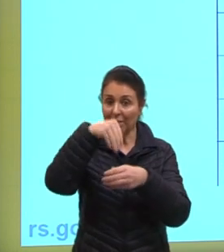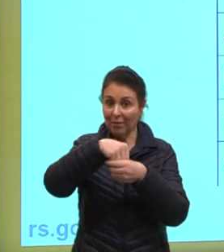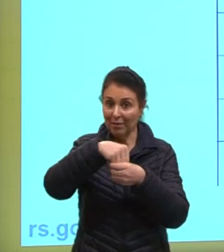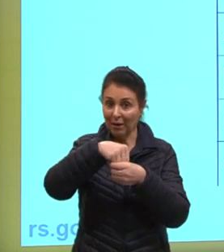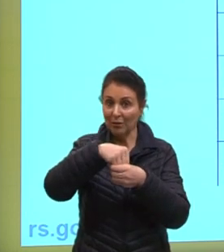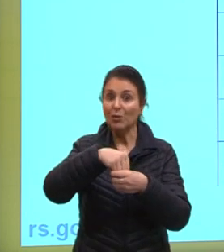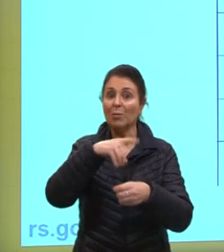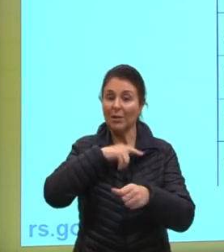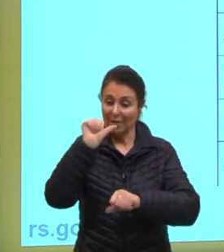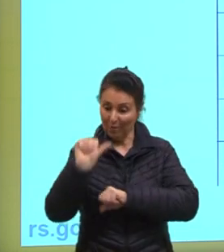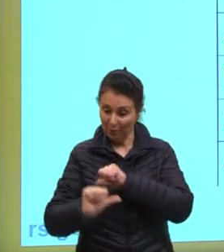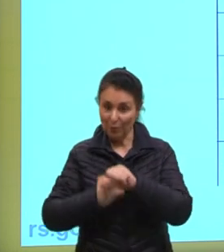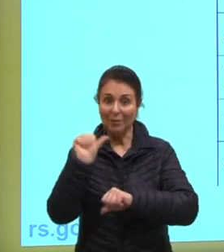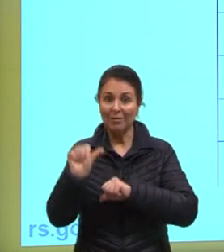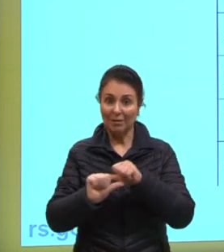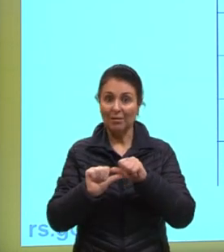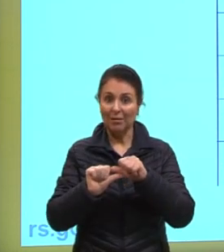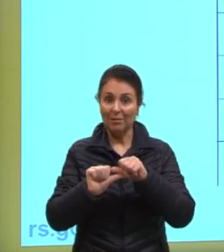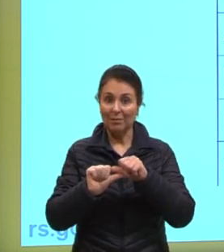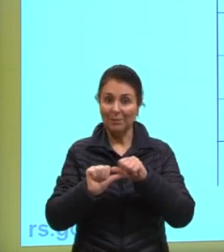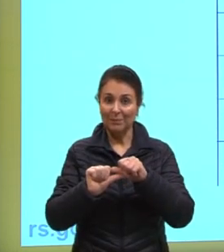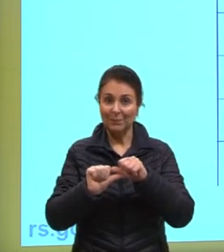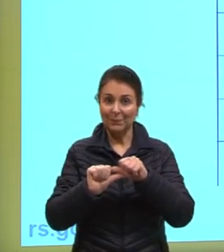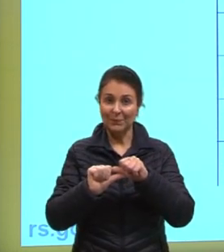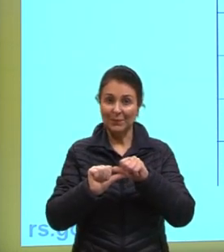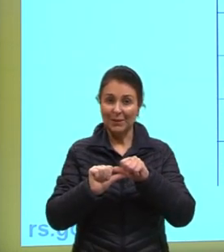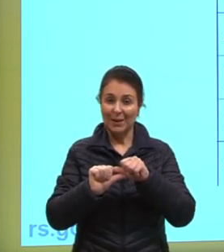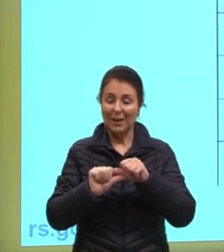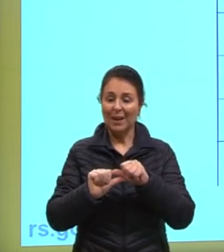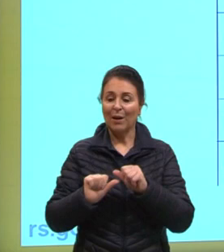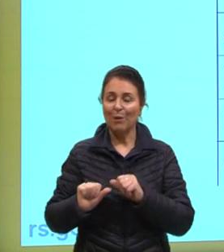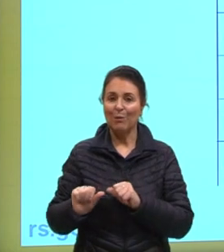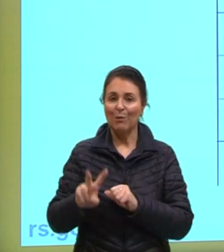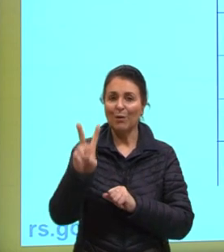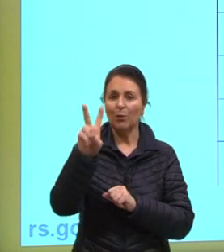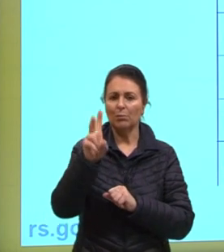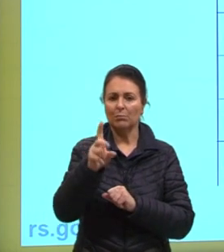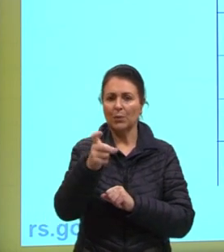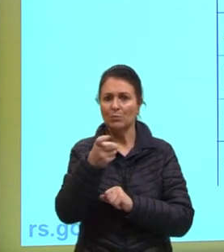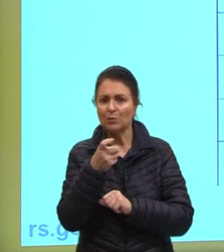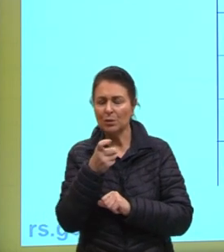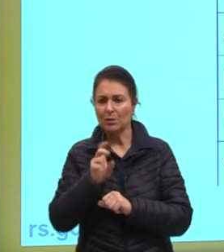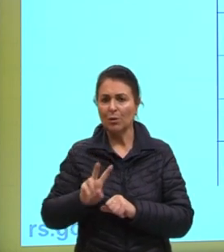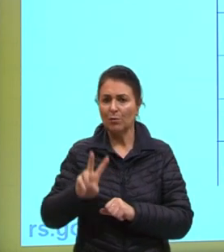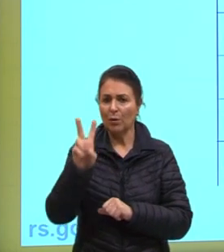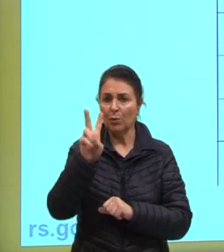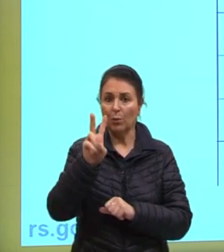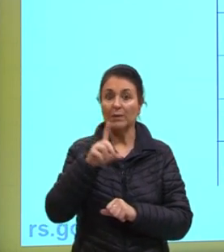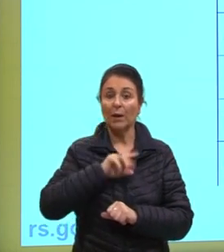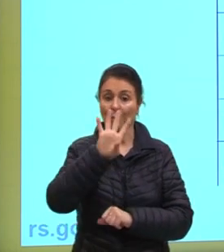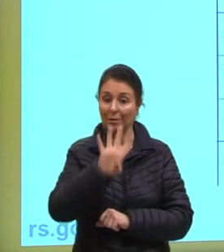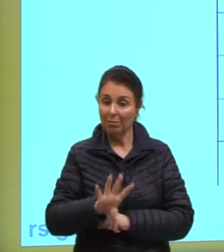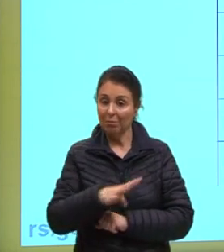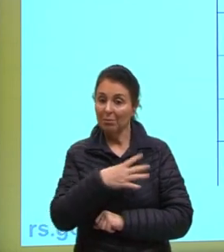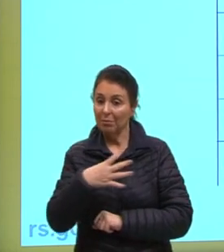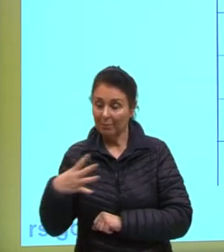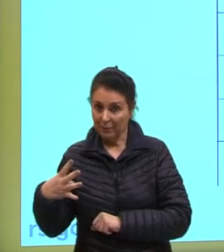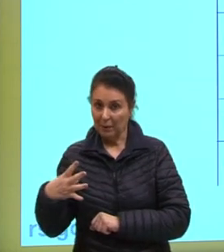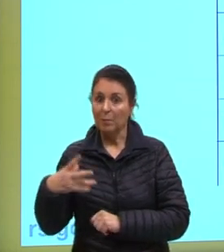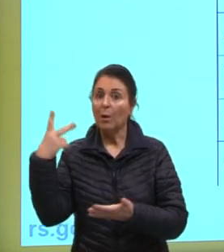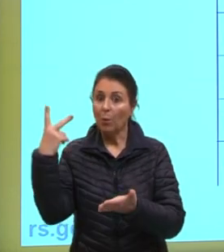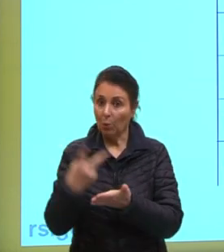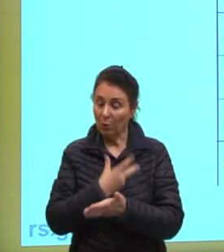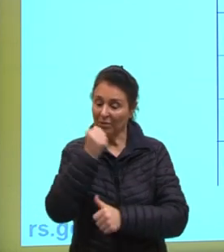essa mudança de estado aqui, tá? Então, é um valor, é X, né, é um valor tabelado para que aconteça essa mudança.